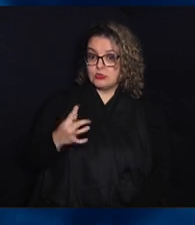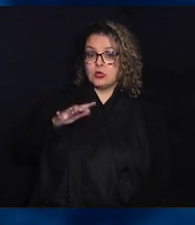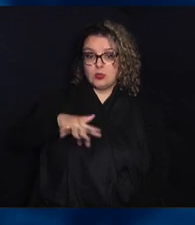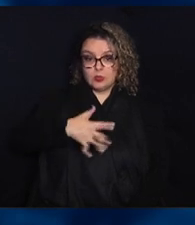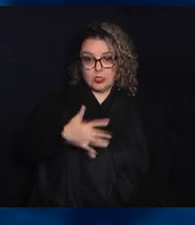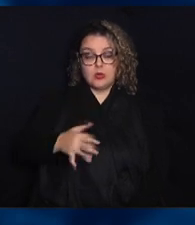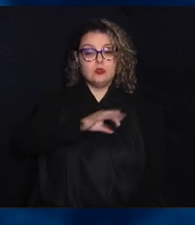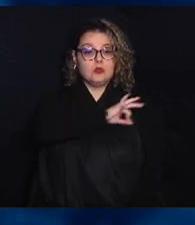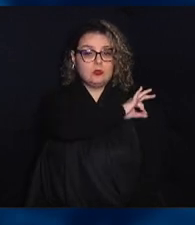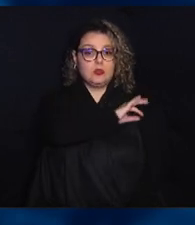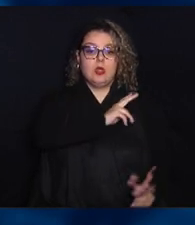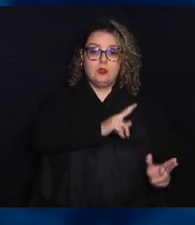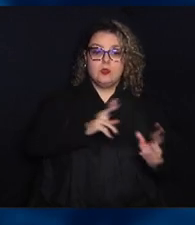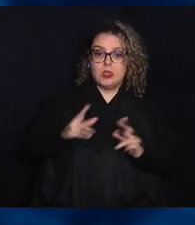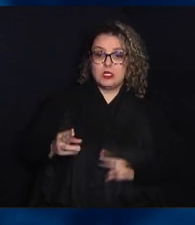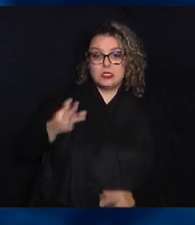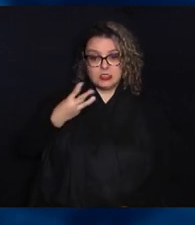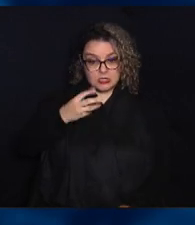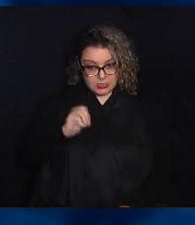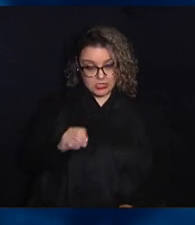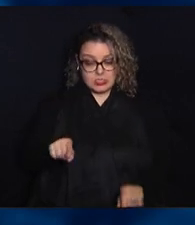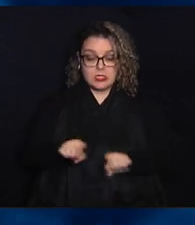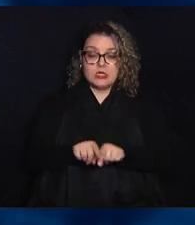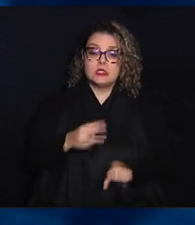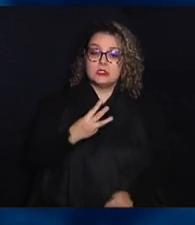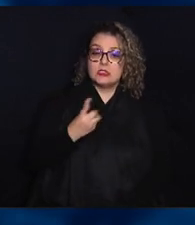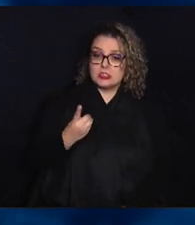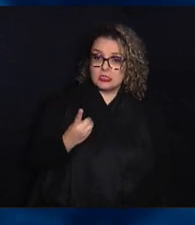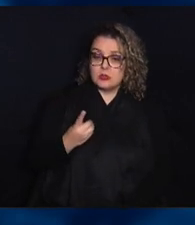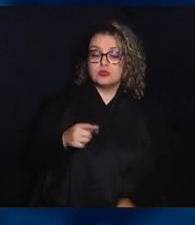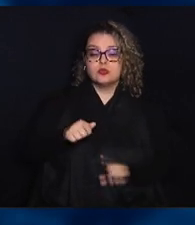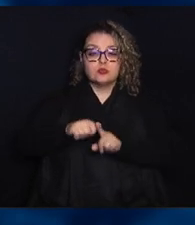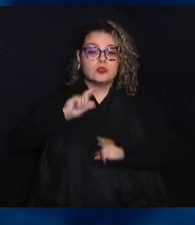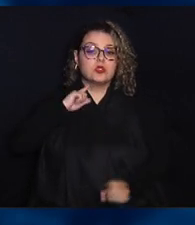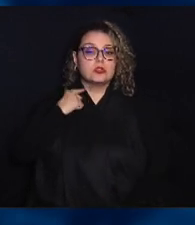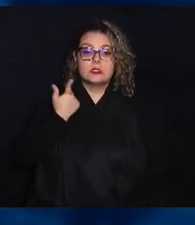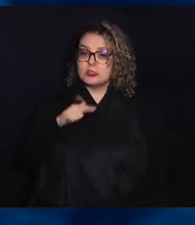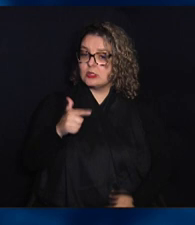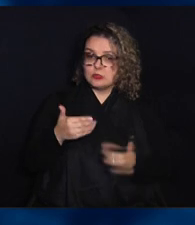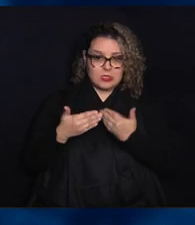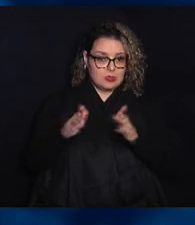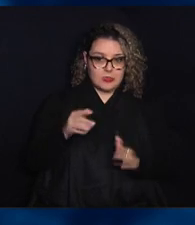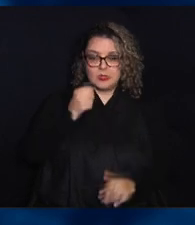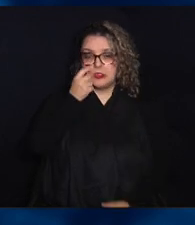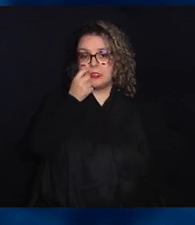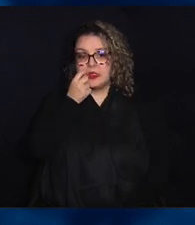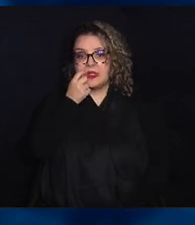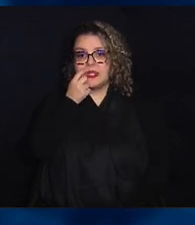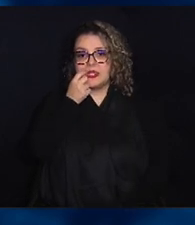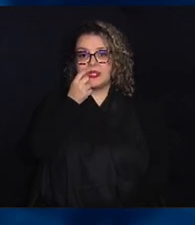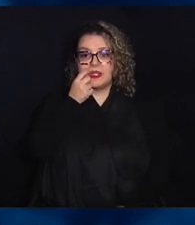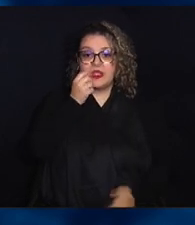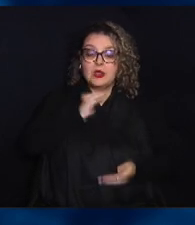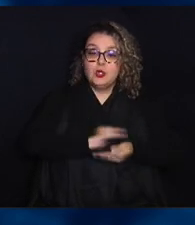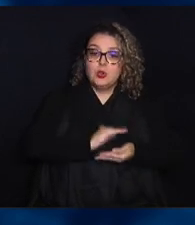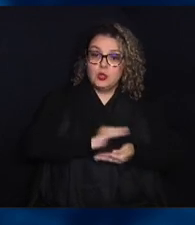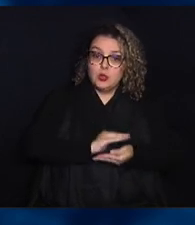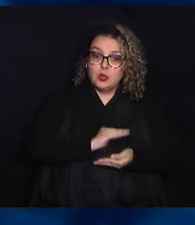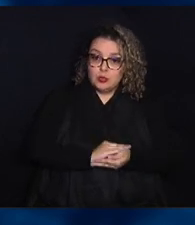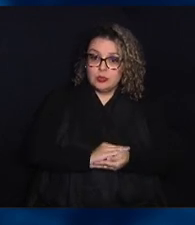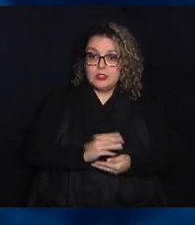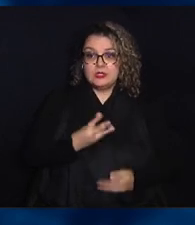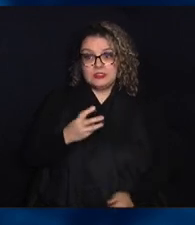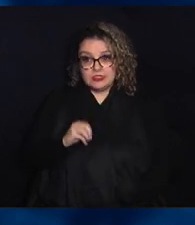Prefeitura. Dias 30 e 31 de maio ficarão sem expediente. Já o Poupa Tempo, no dia 30 de